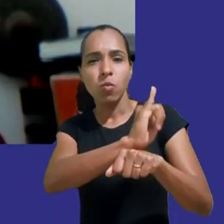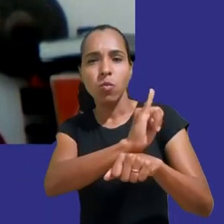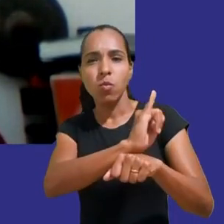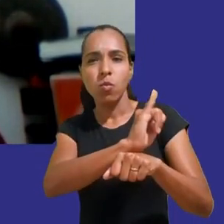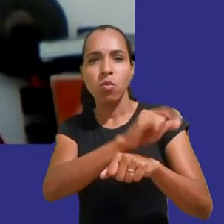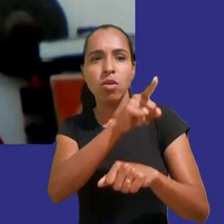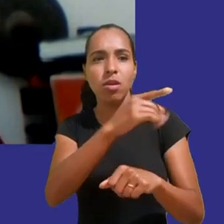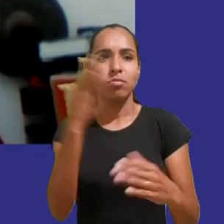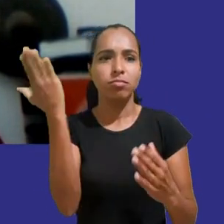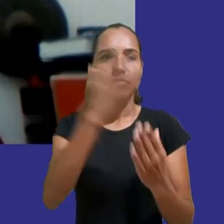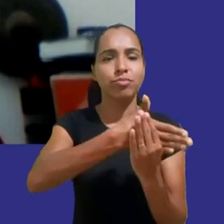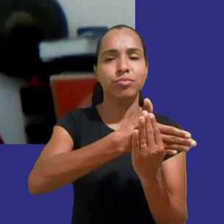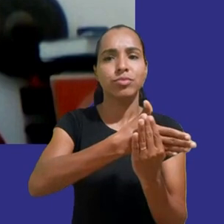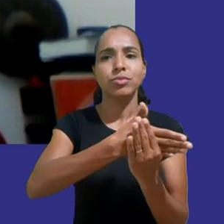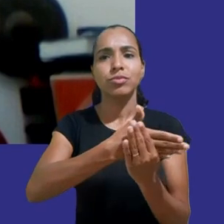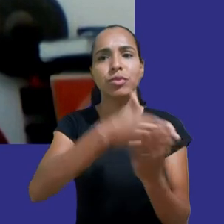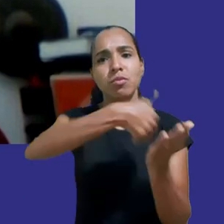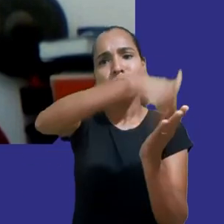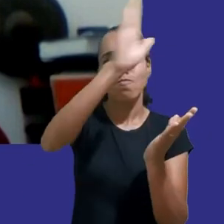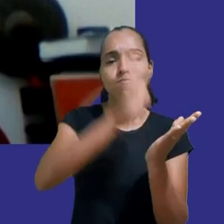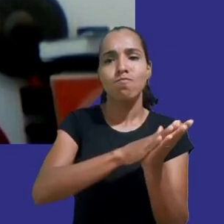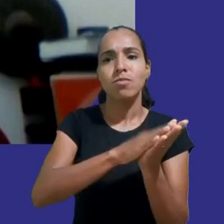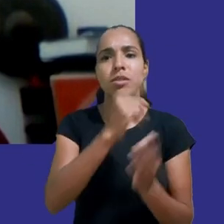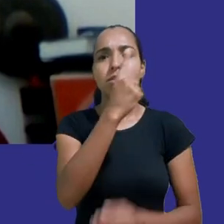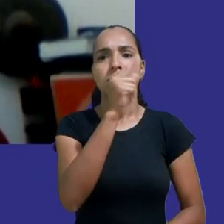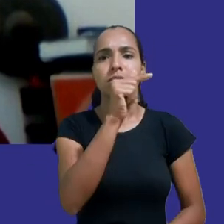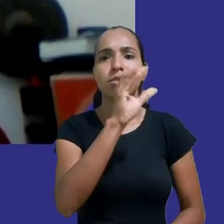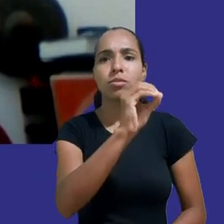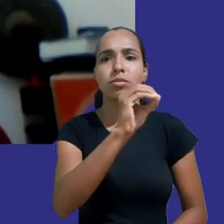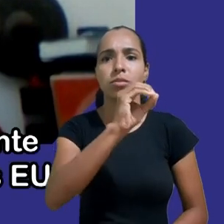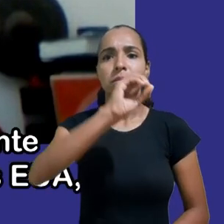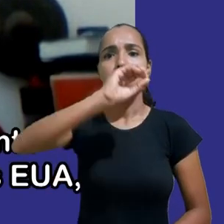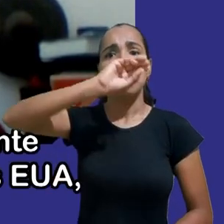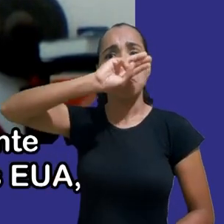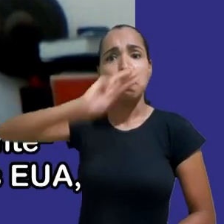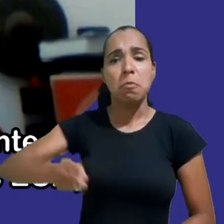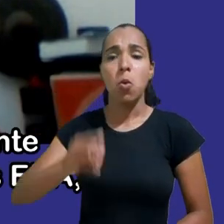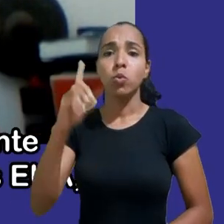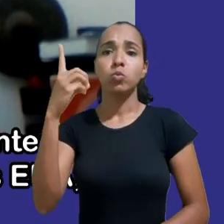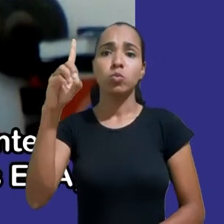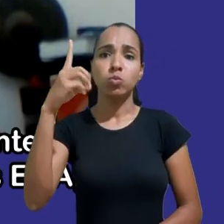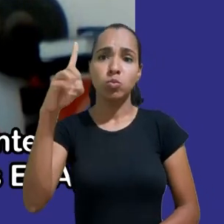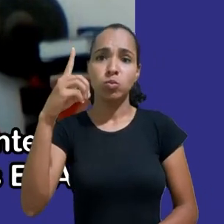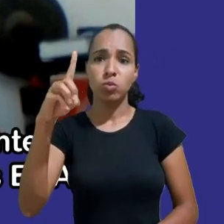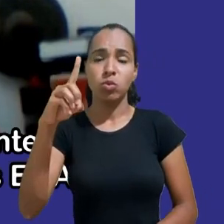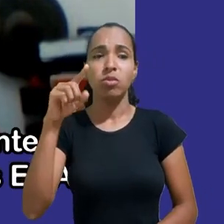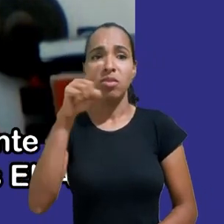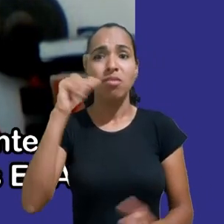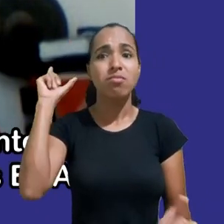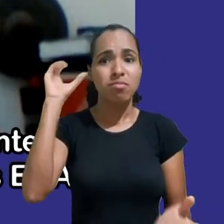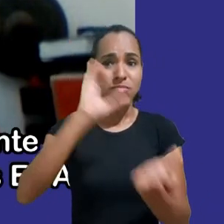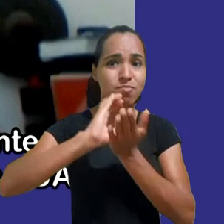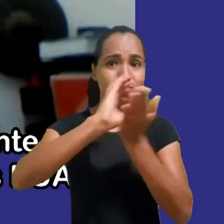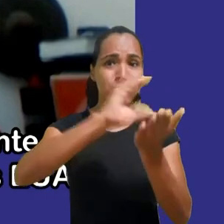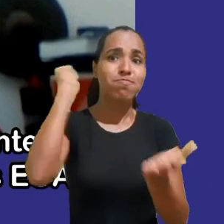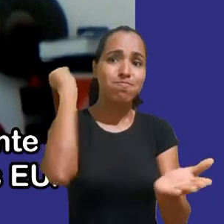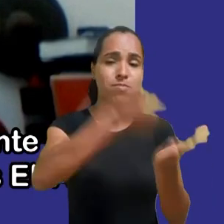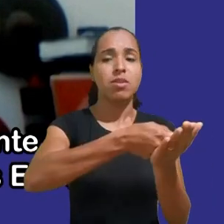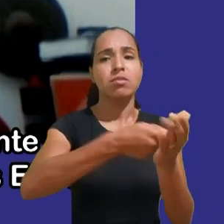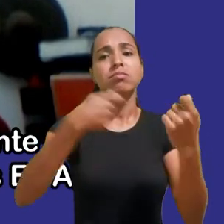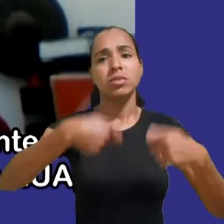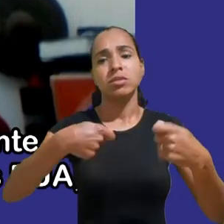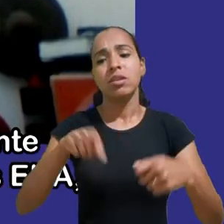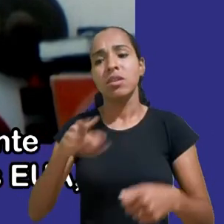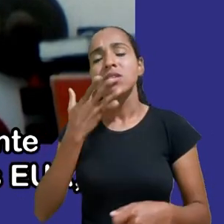170 milhões de dólares ao FTC por ignorar um regulamento semelhante de proteção aos dados das crianças dos Estados